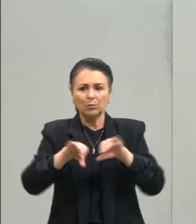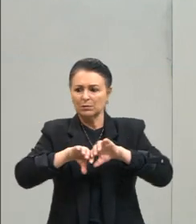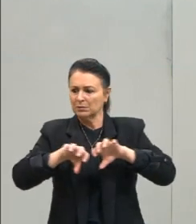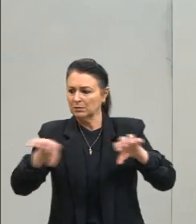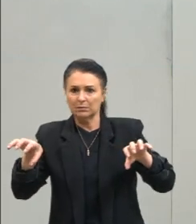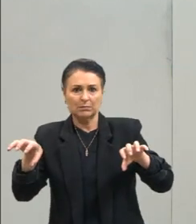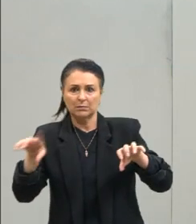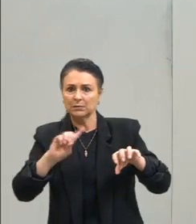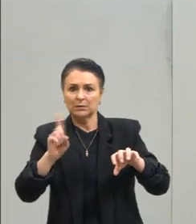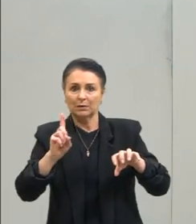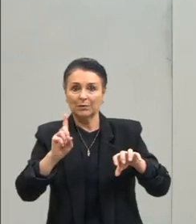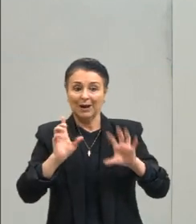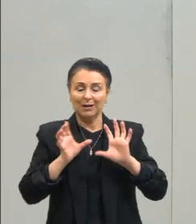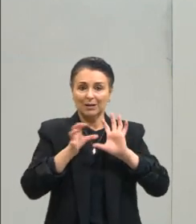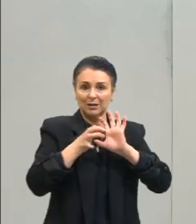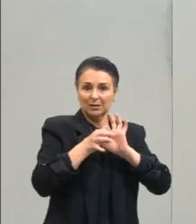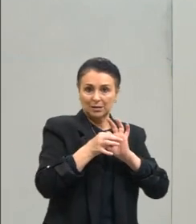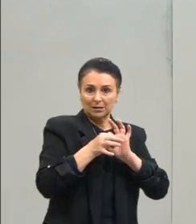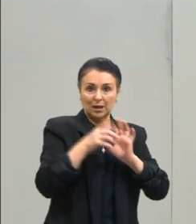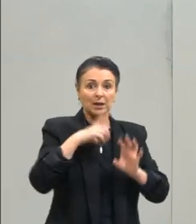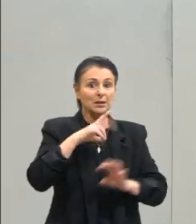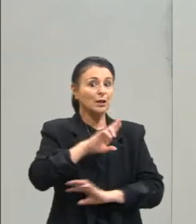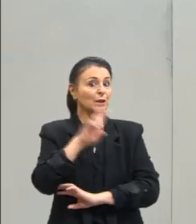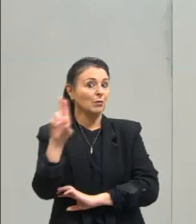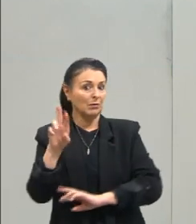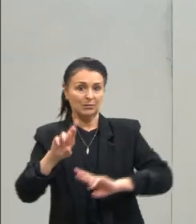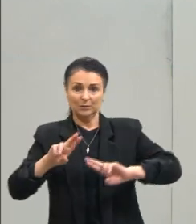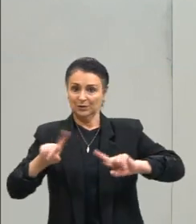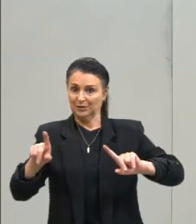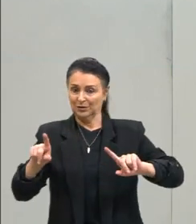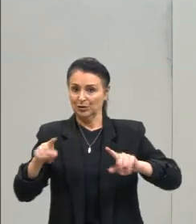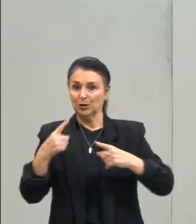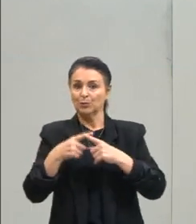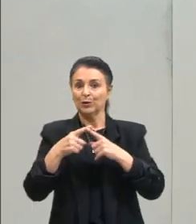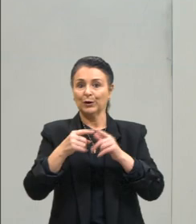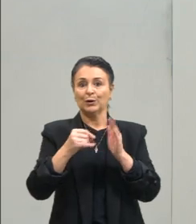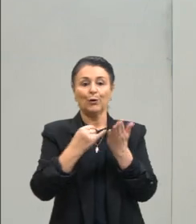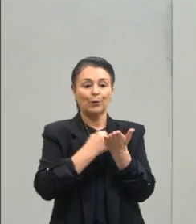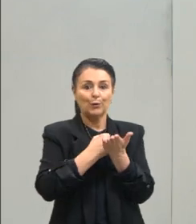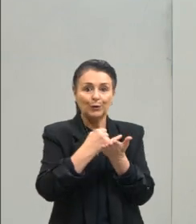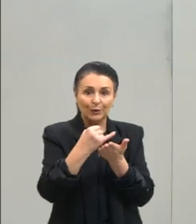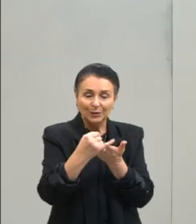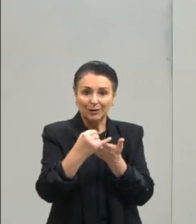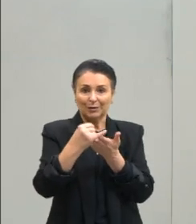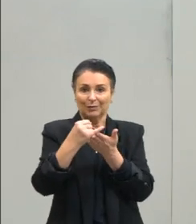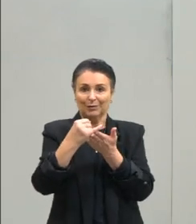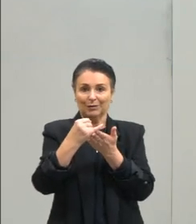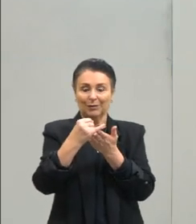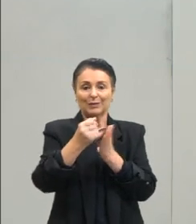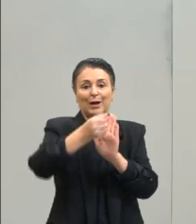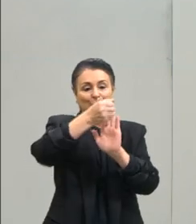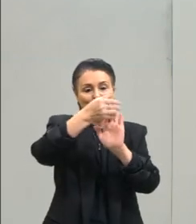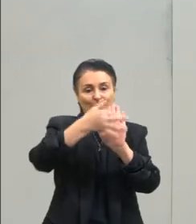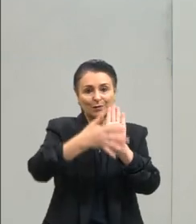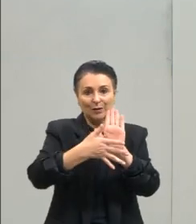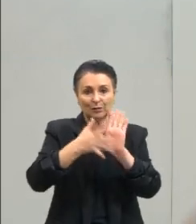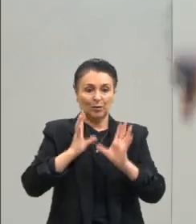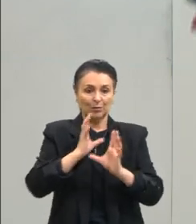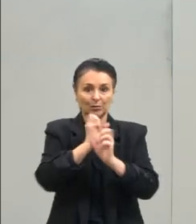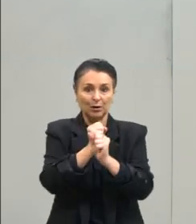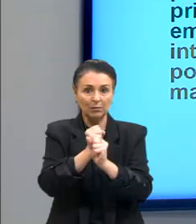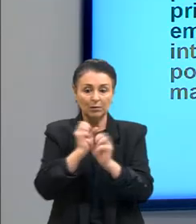que as diferenciam porque cada uma dessas partes tem um papel mas elas não são soltas elas estão interligadas